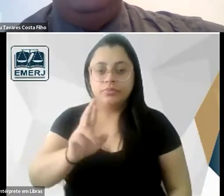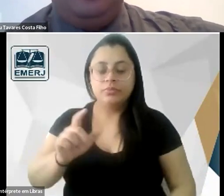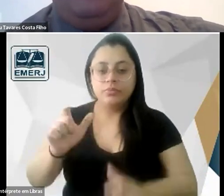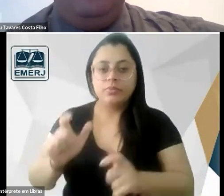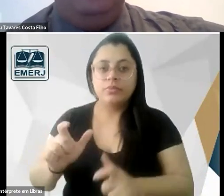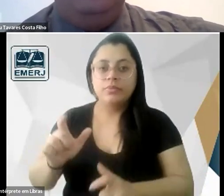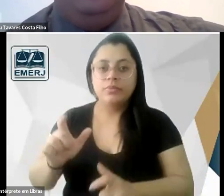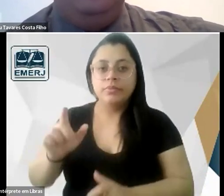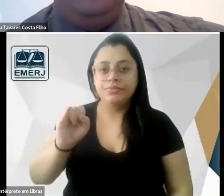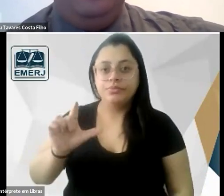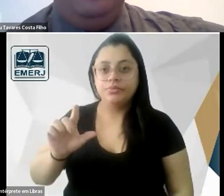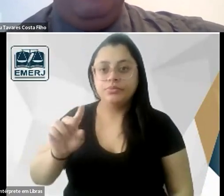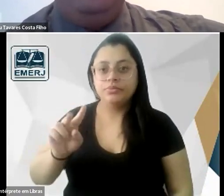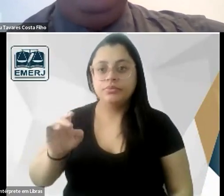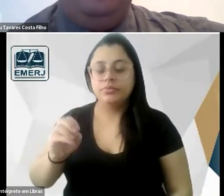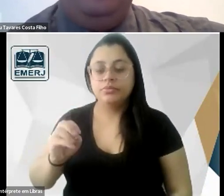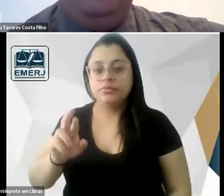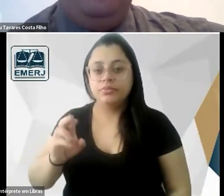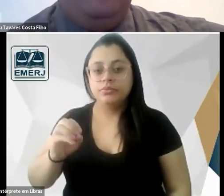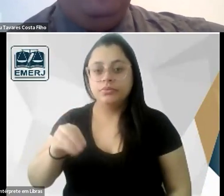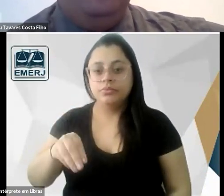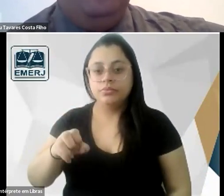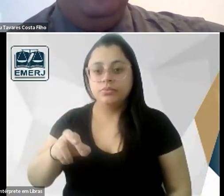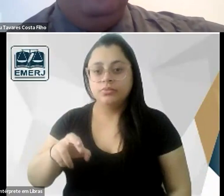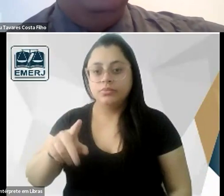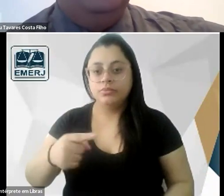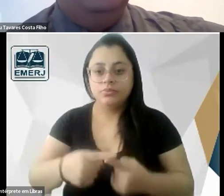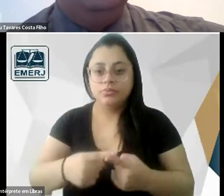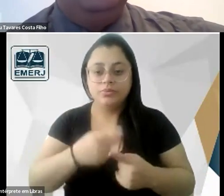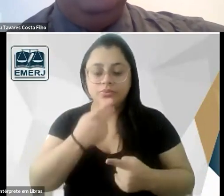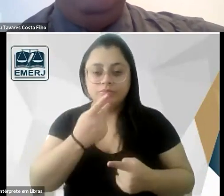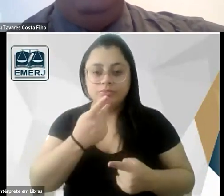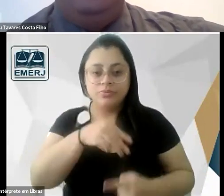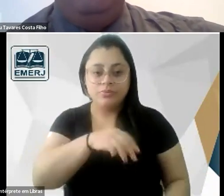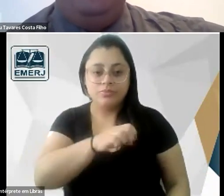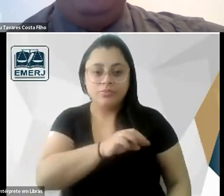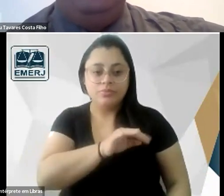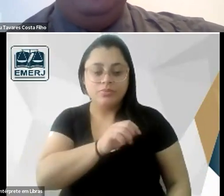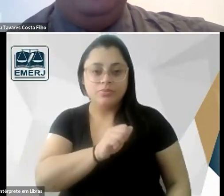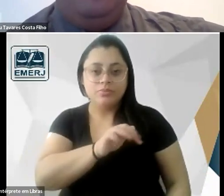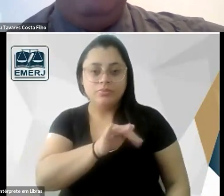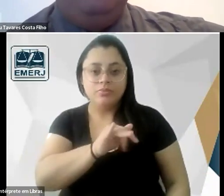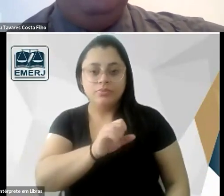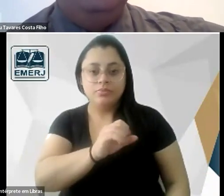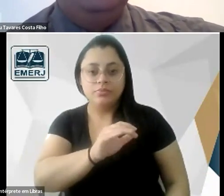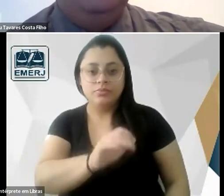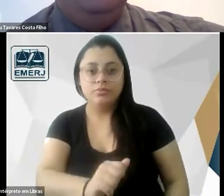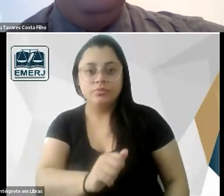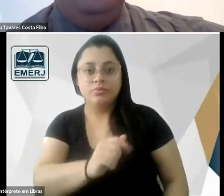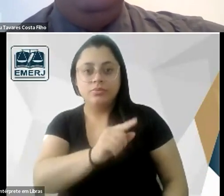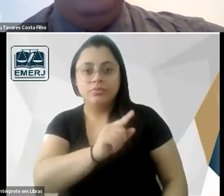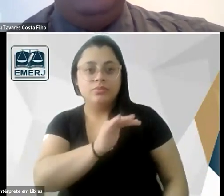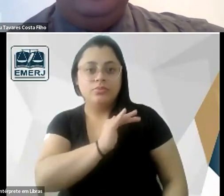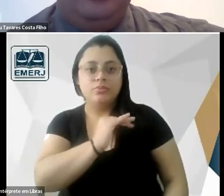a metafísica está morta e é repreendido por Coelho Rodrigues que pergunta quem foi que matou a metafísica